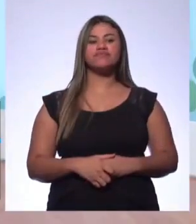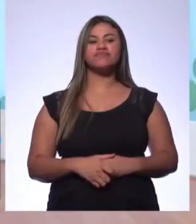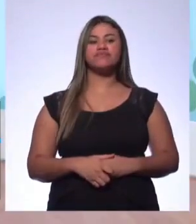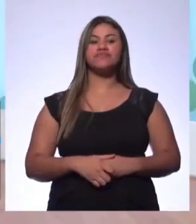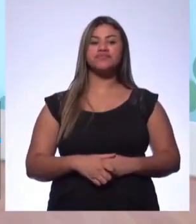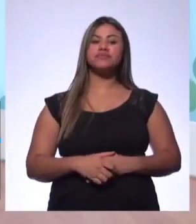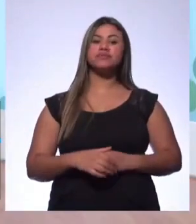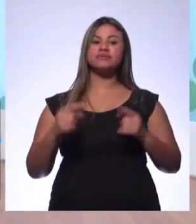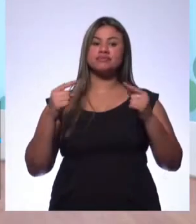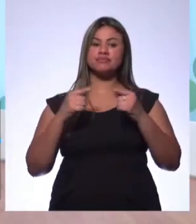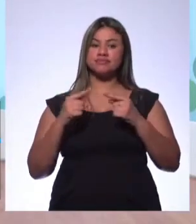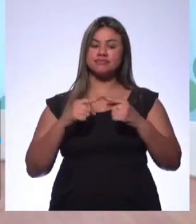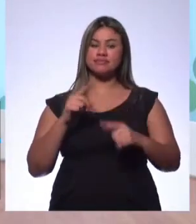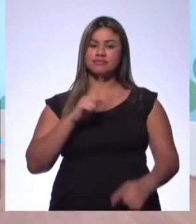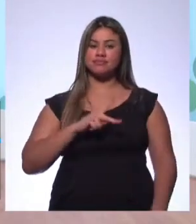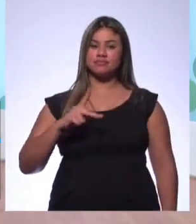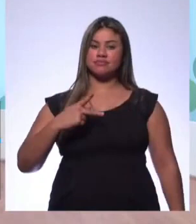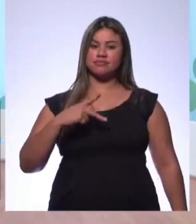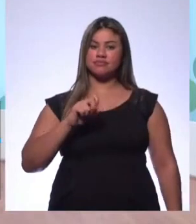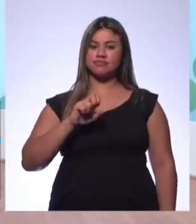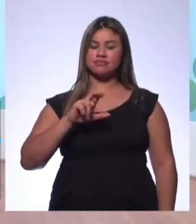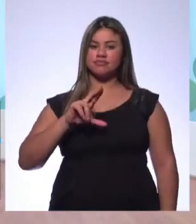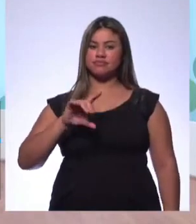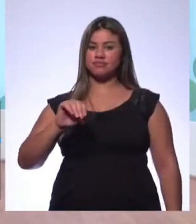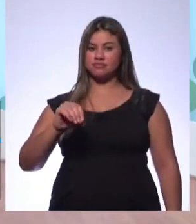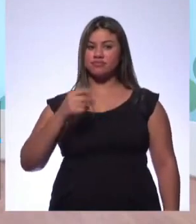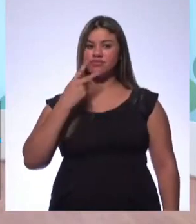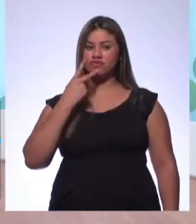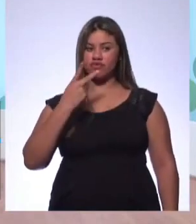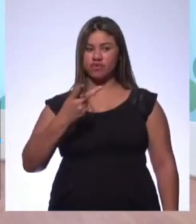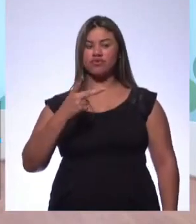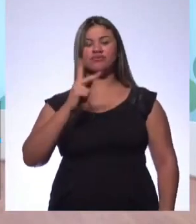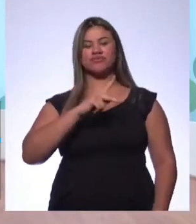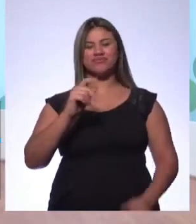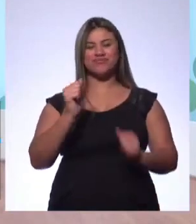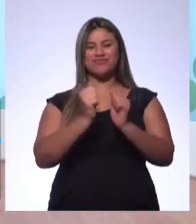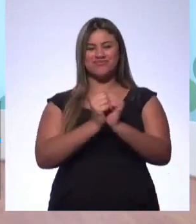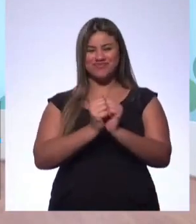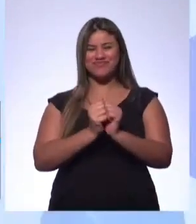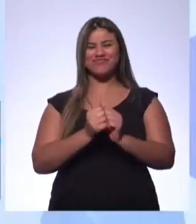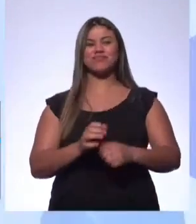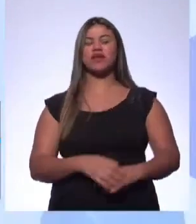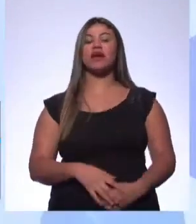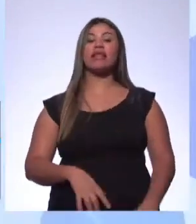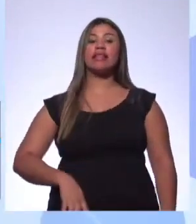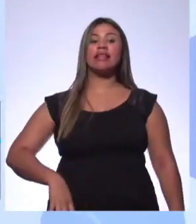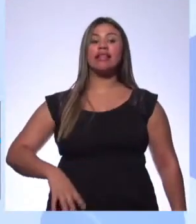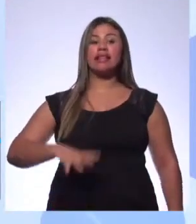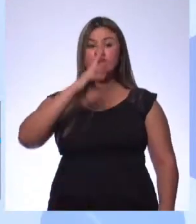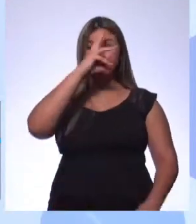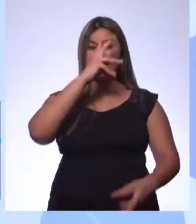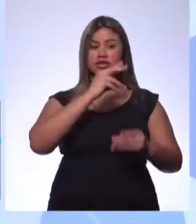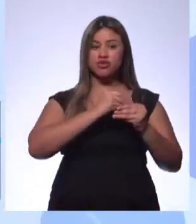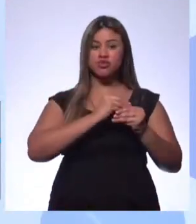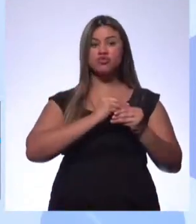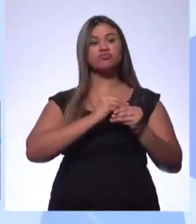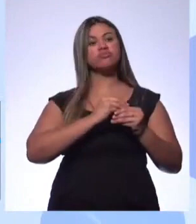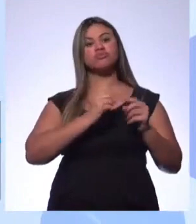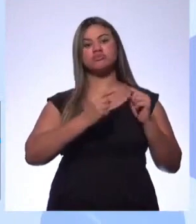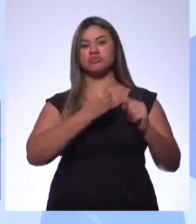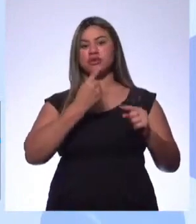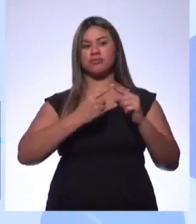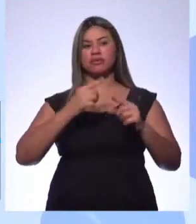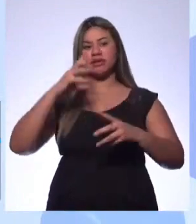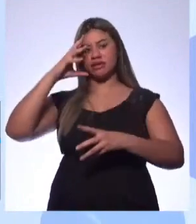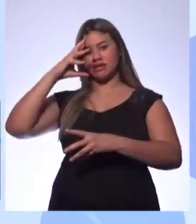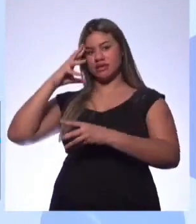informação dada pelo professor Paulo César, professores participando conosco, ele diz, não, porque é uma resenha crítica e não